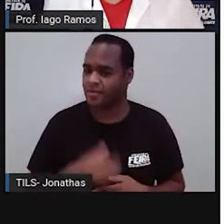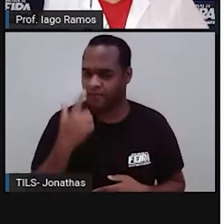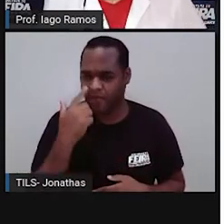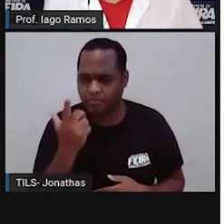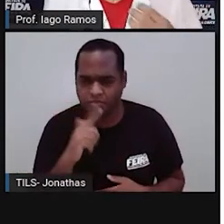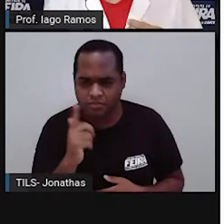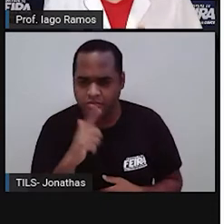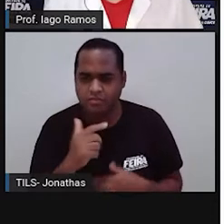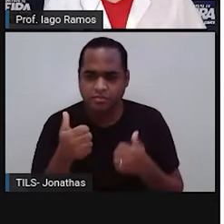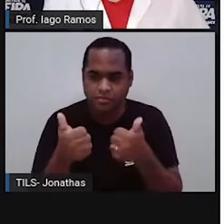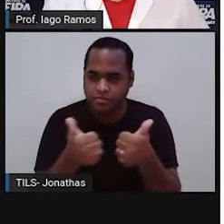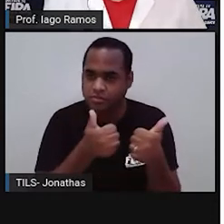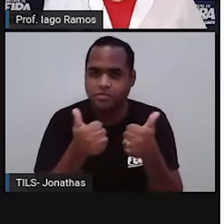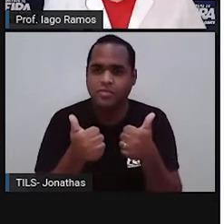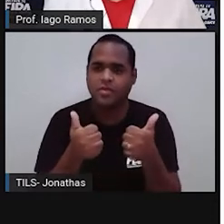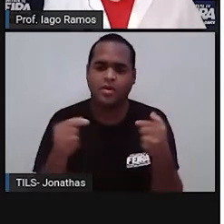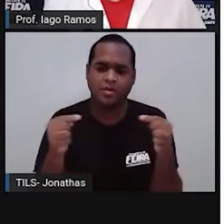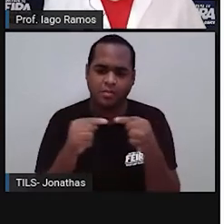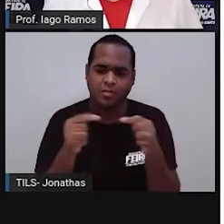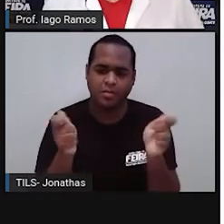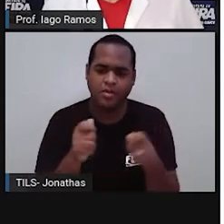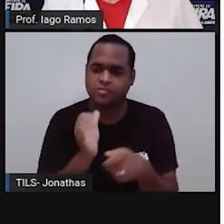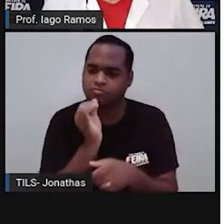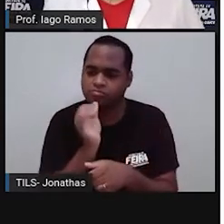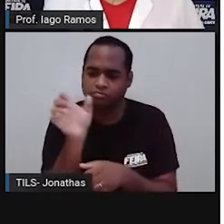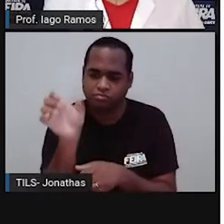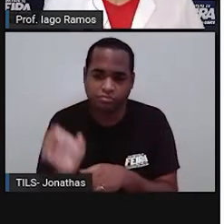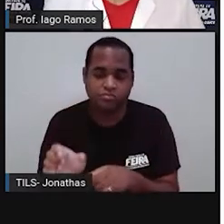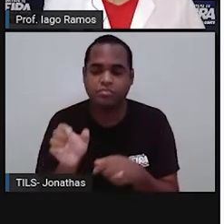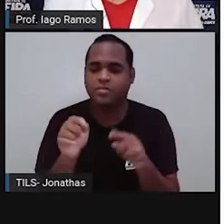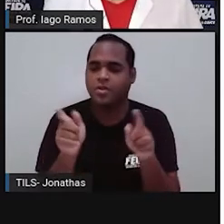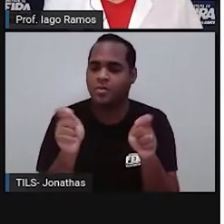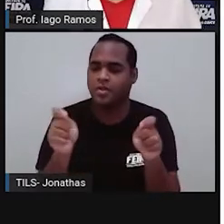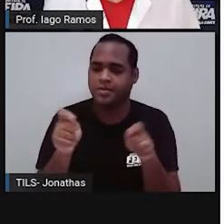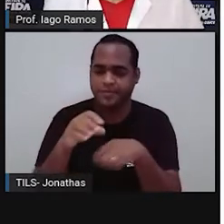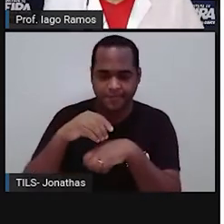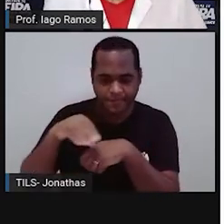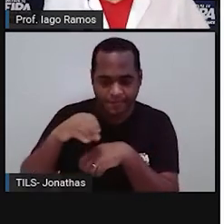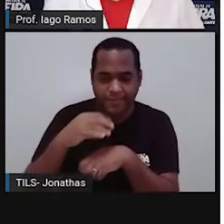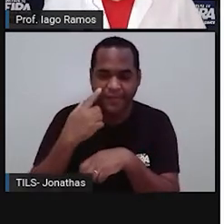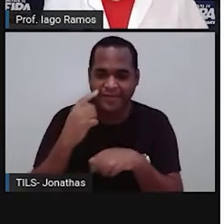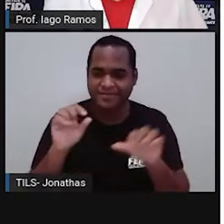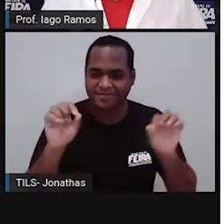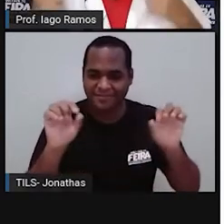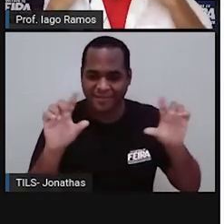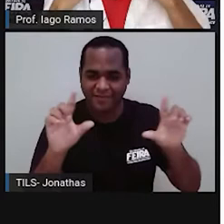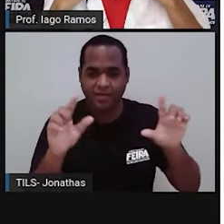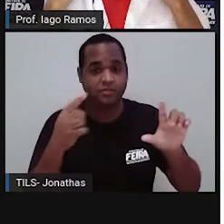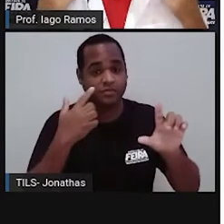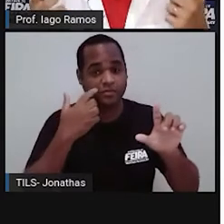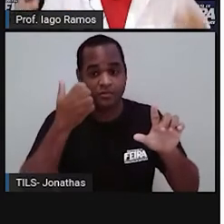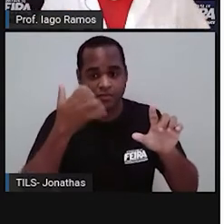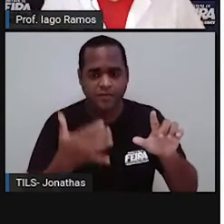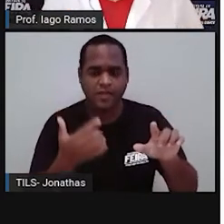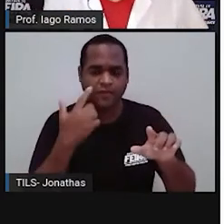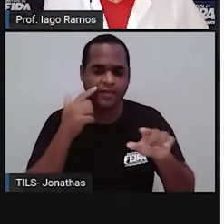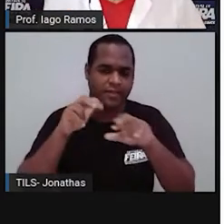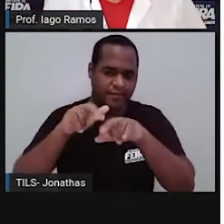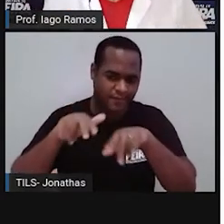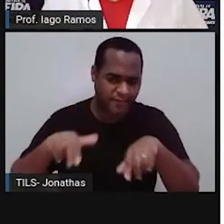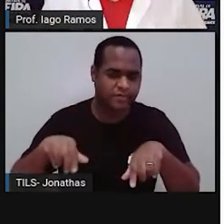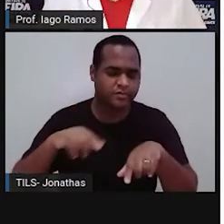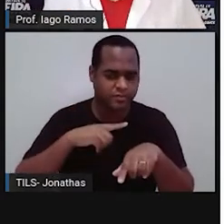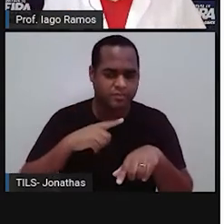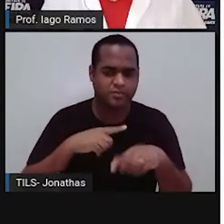Eu já posso até te dar um exemplo. Por exemplo, se você está acompanhando essa aula pela TV, a forma como você olha a TV,